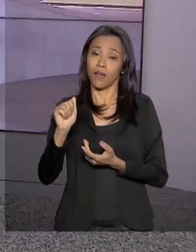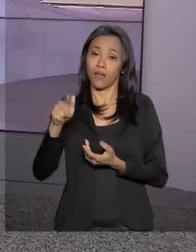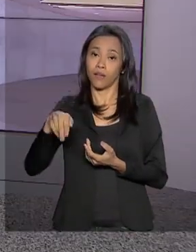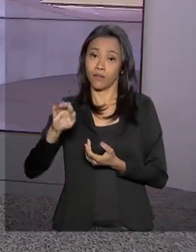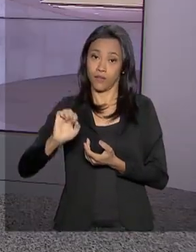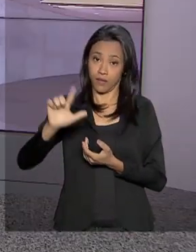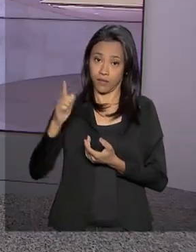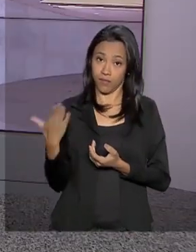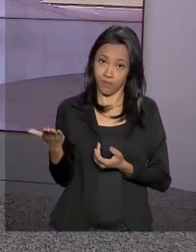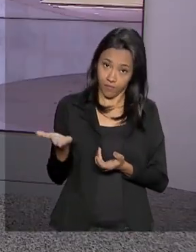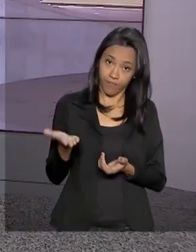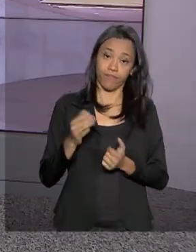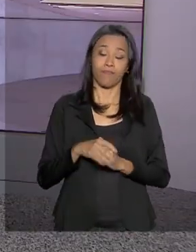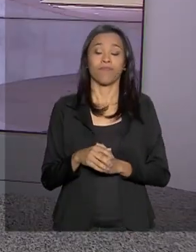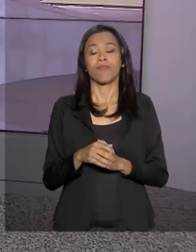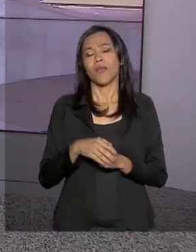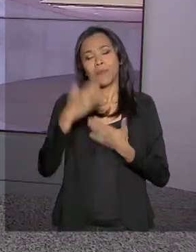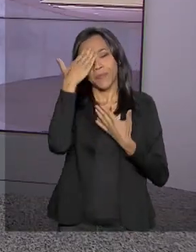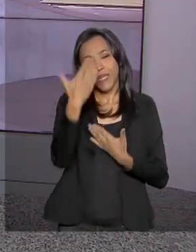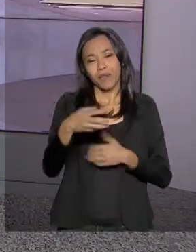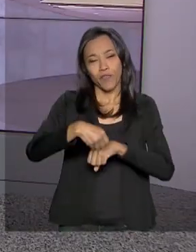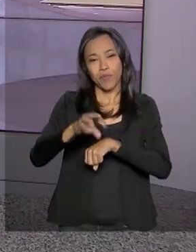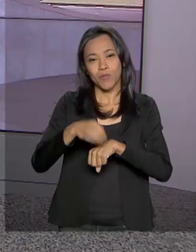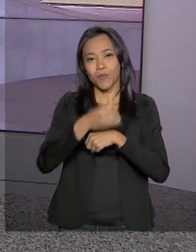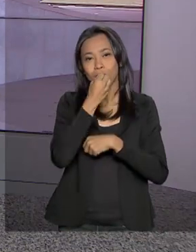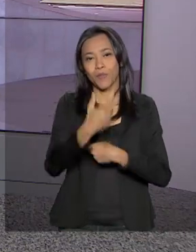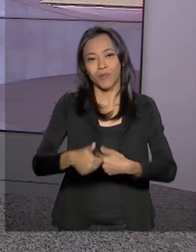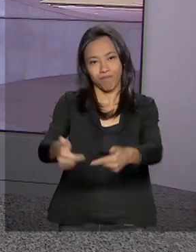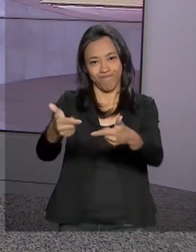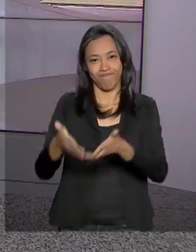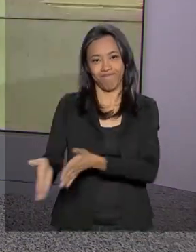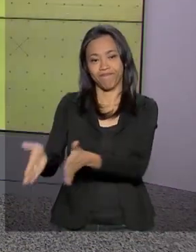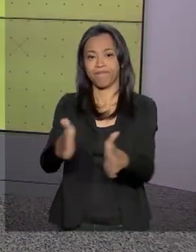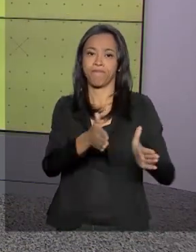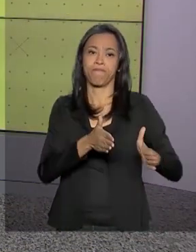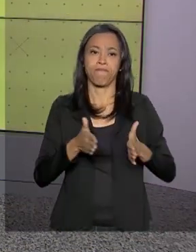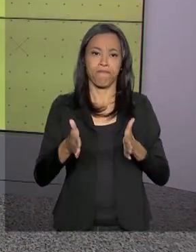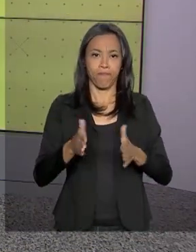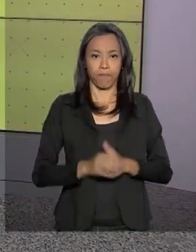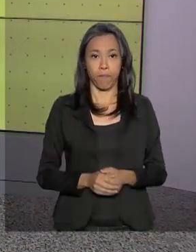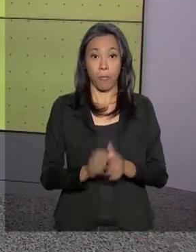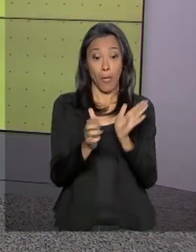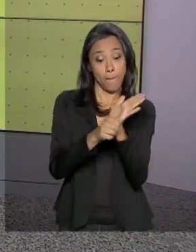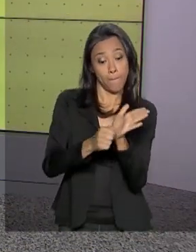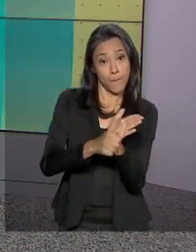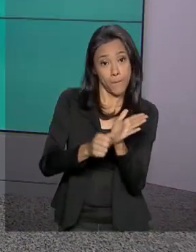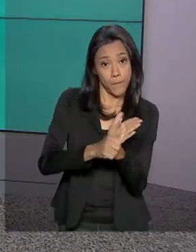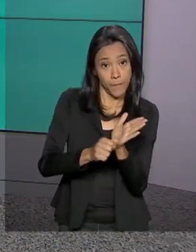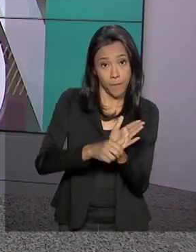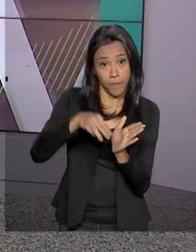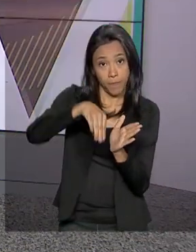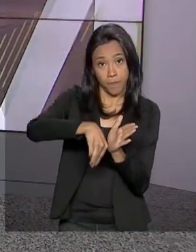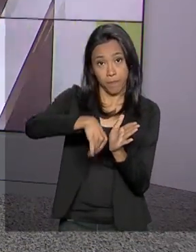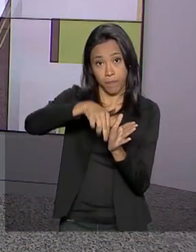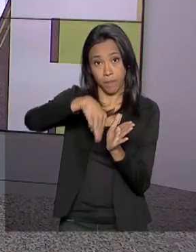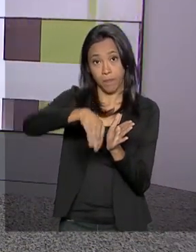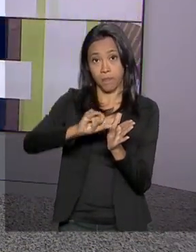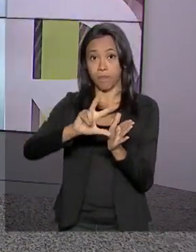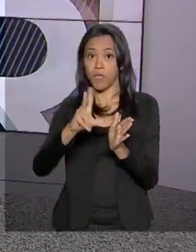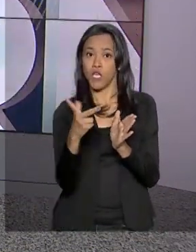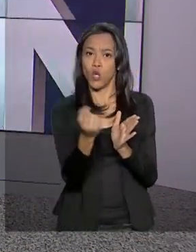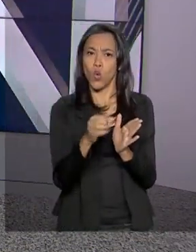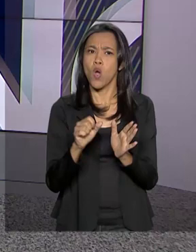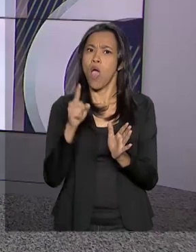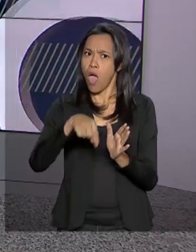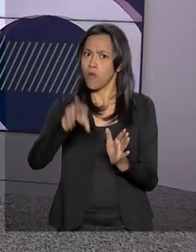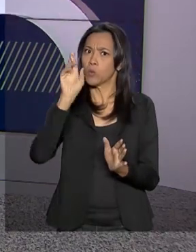Muito obrigado pelas informações. Bom trabalho para você, Luciana. O milho já é responsável pela produção de 1